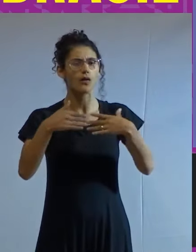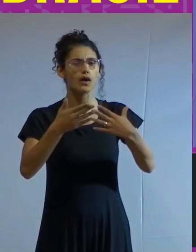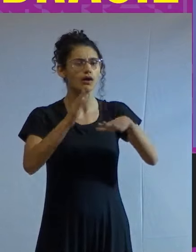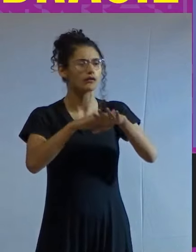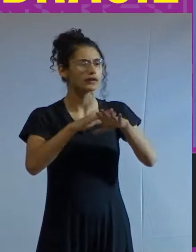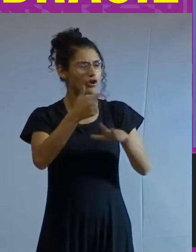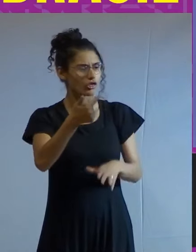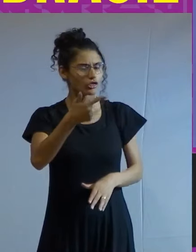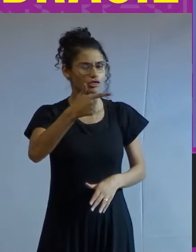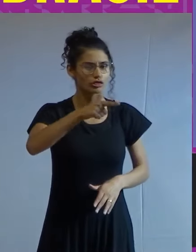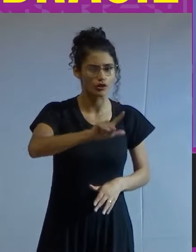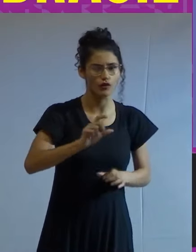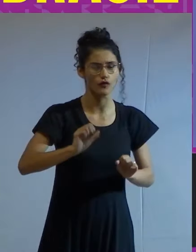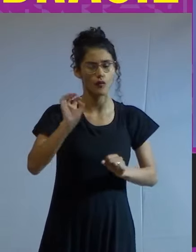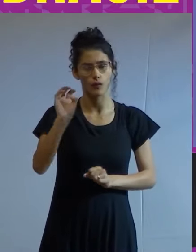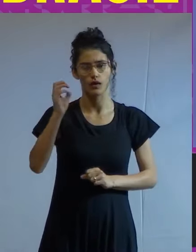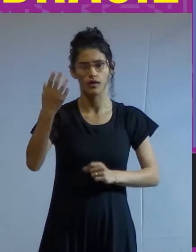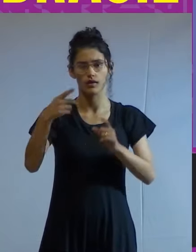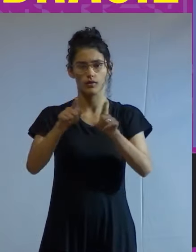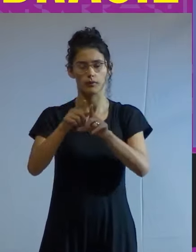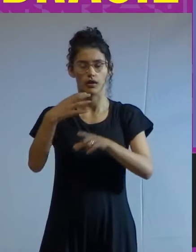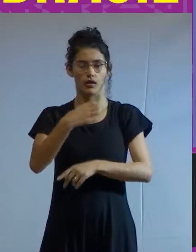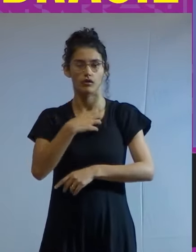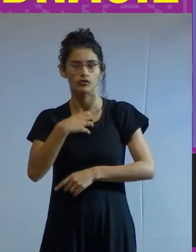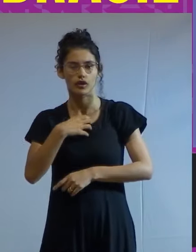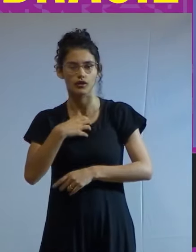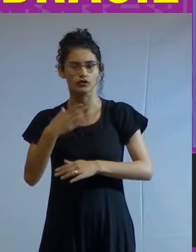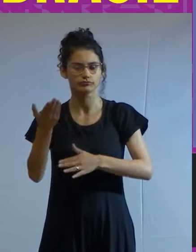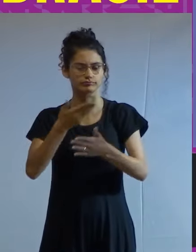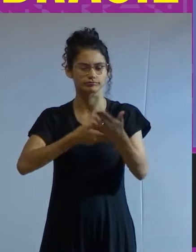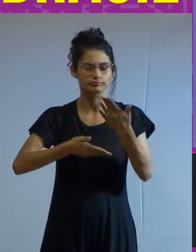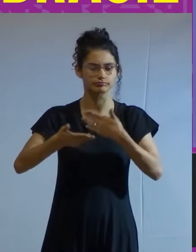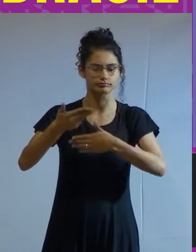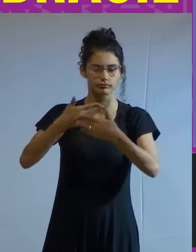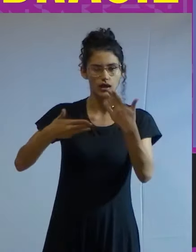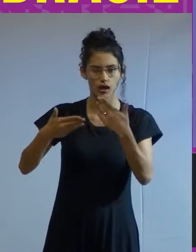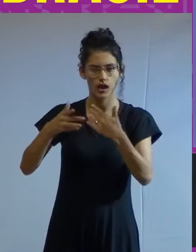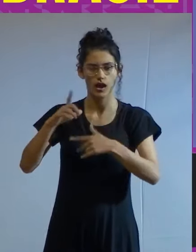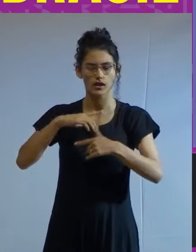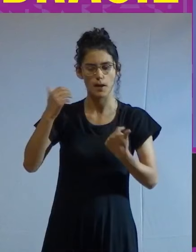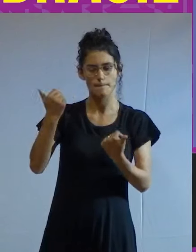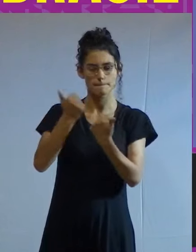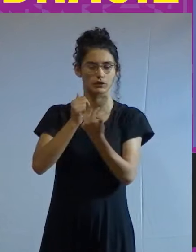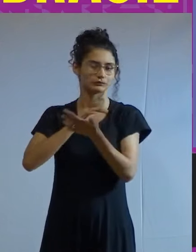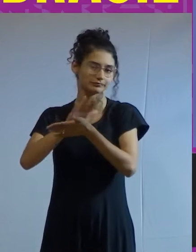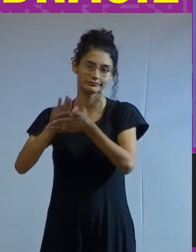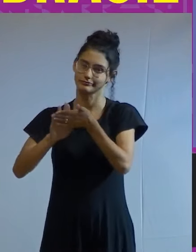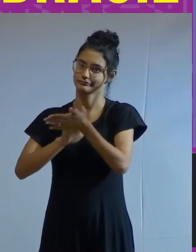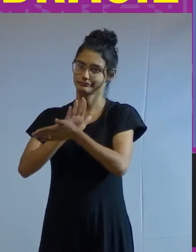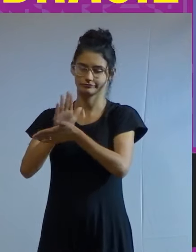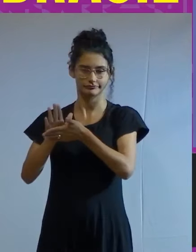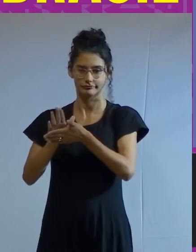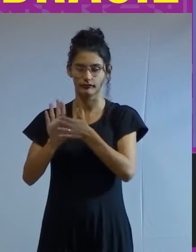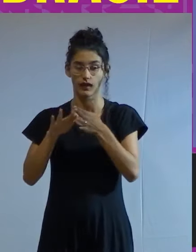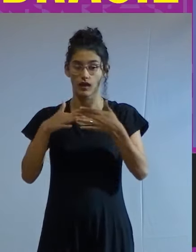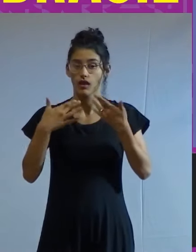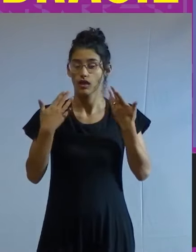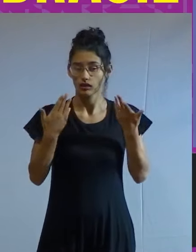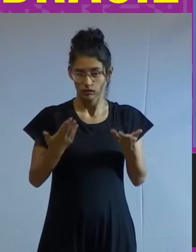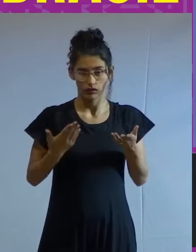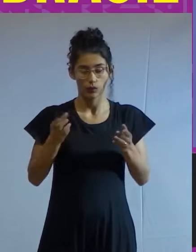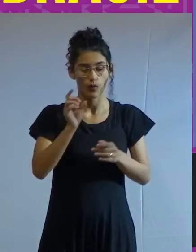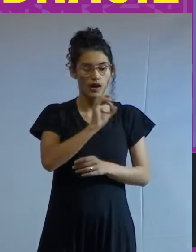reativar, isso ocorrerá de forma intermitente, sem sustentabilidade previsível. Então,